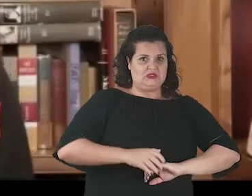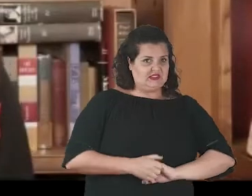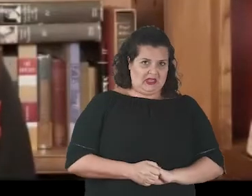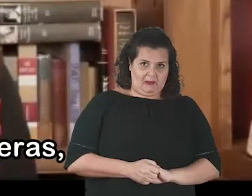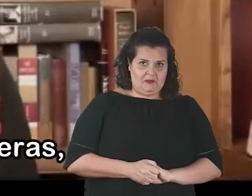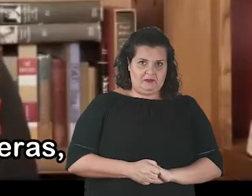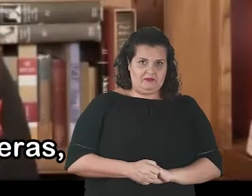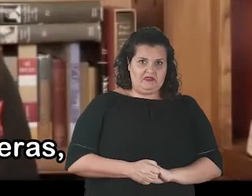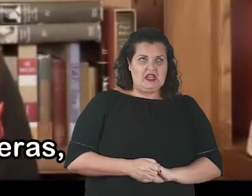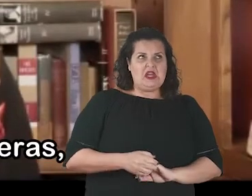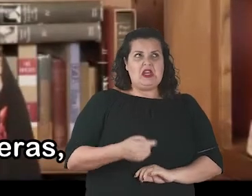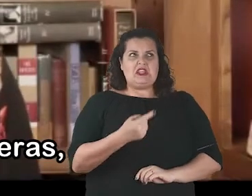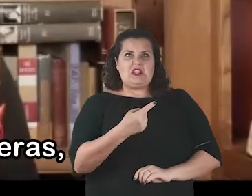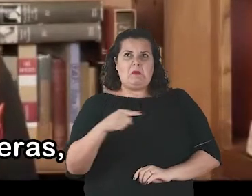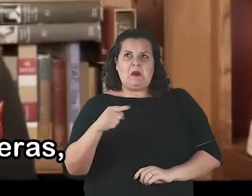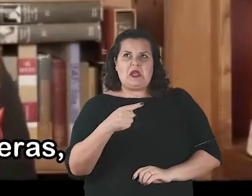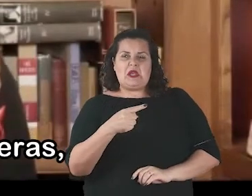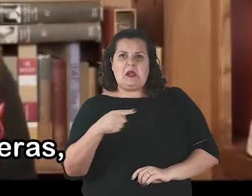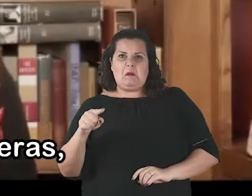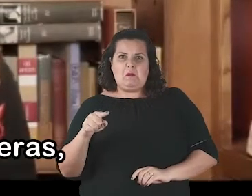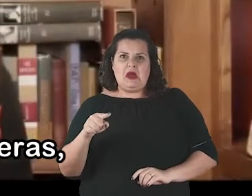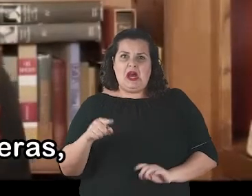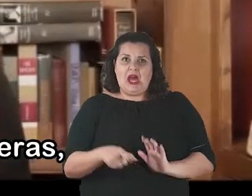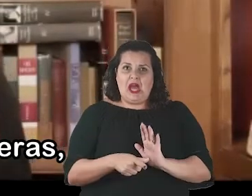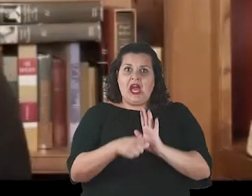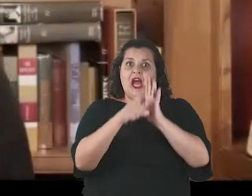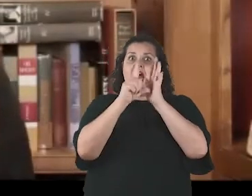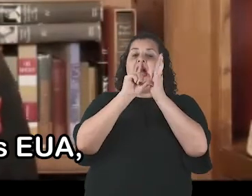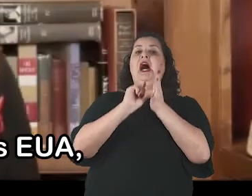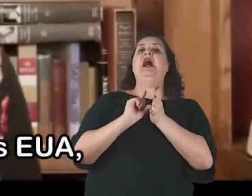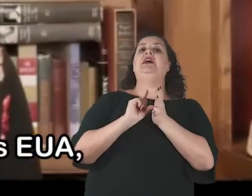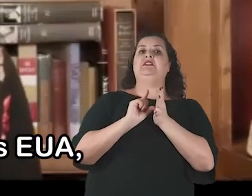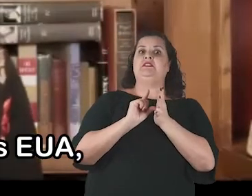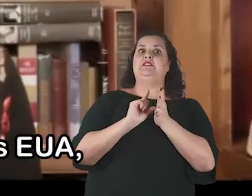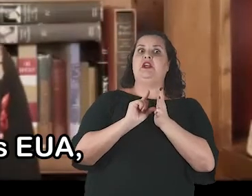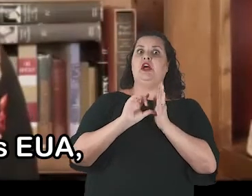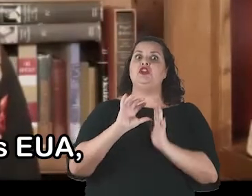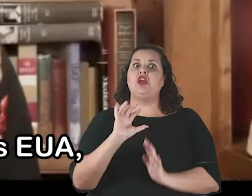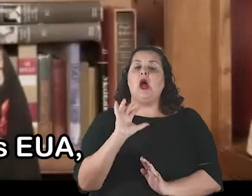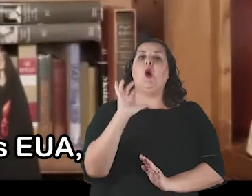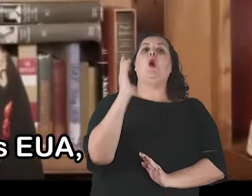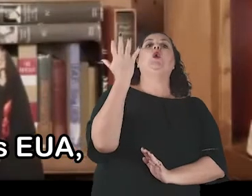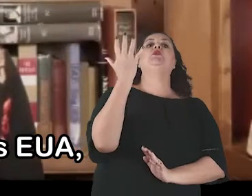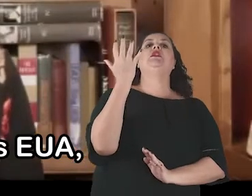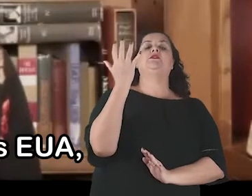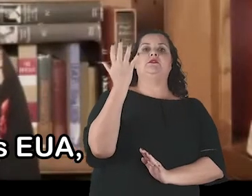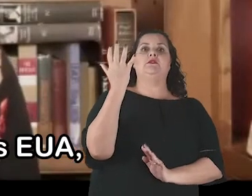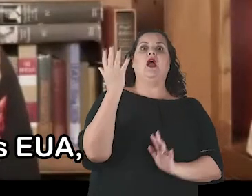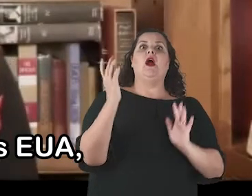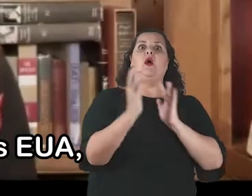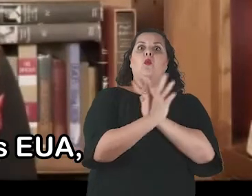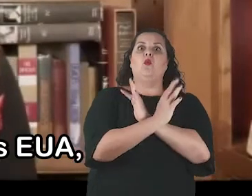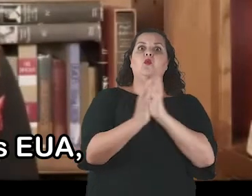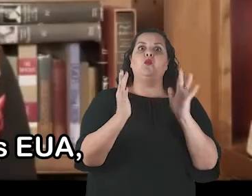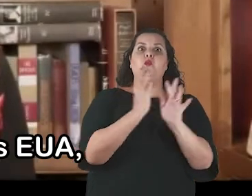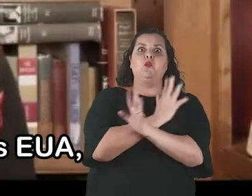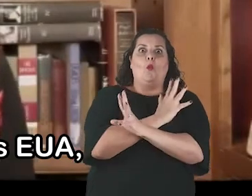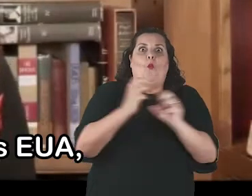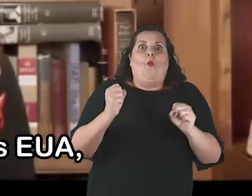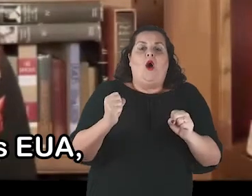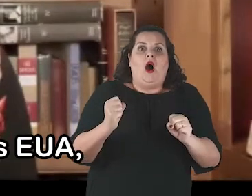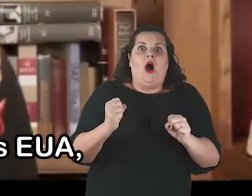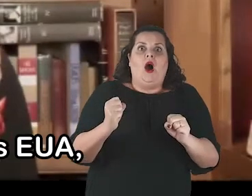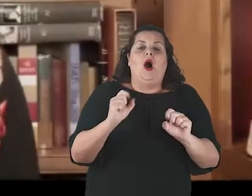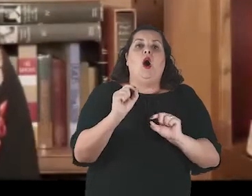antes dos lockdowns de março de 2020, um senhor chamado Hector Baleiras, o procurador